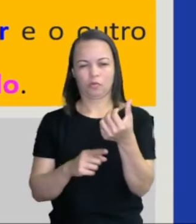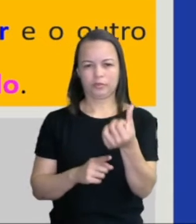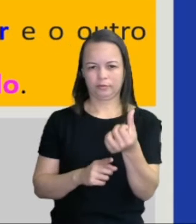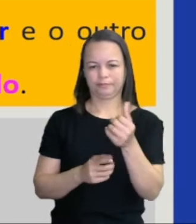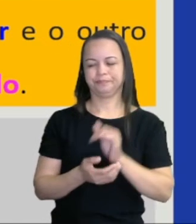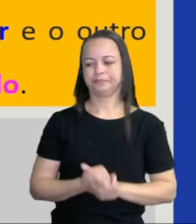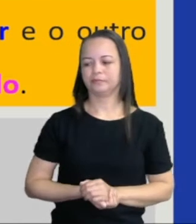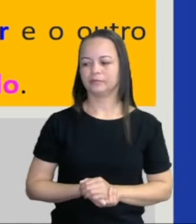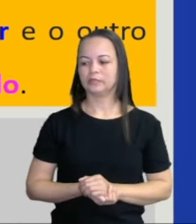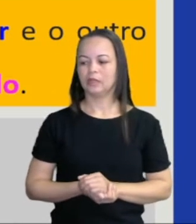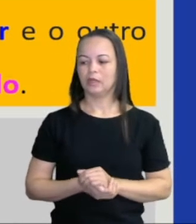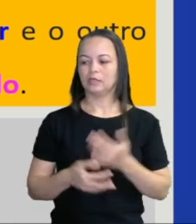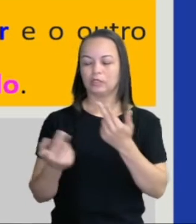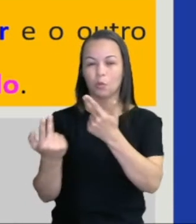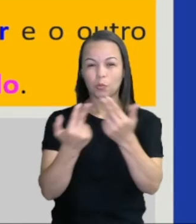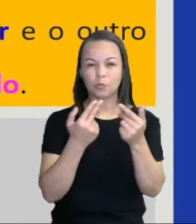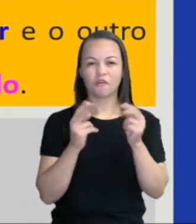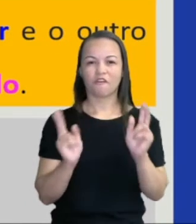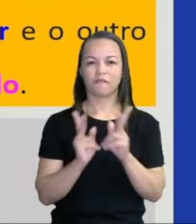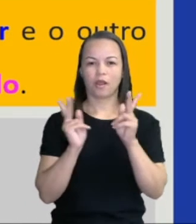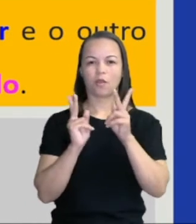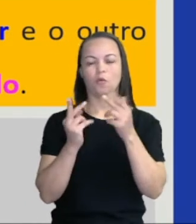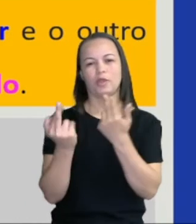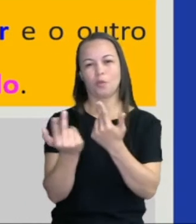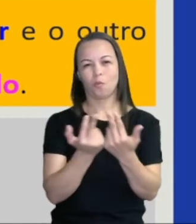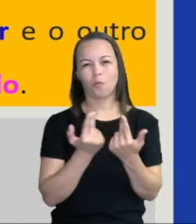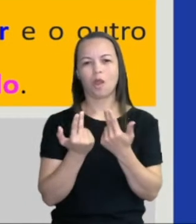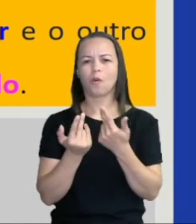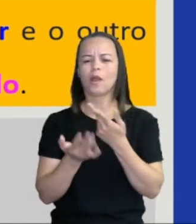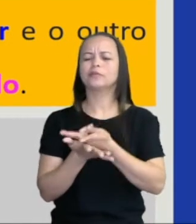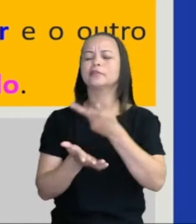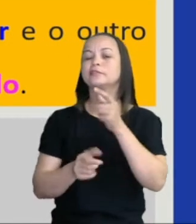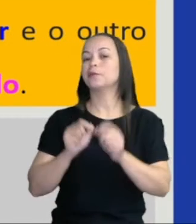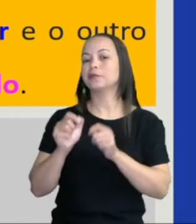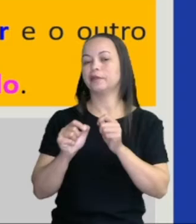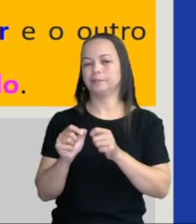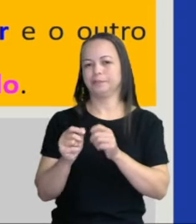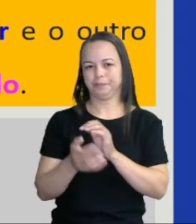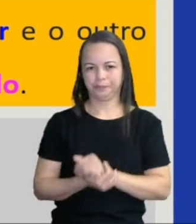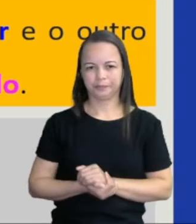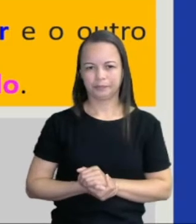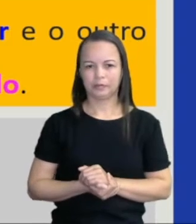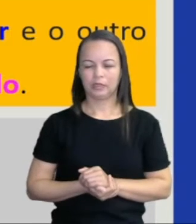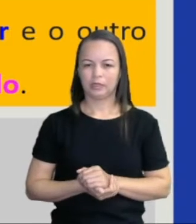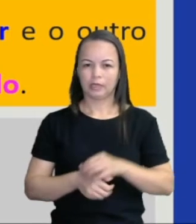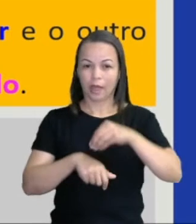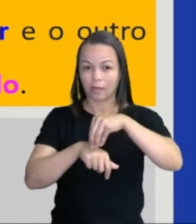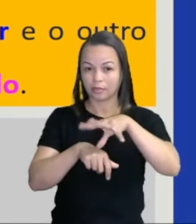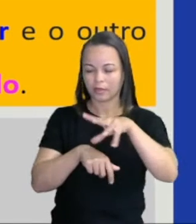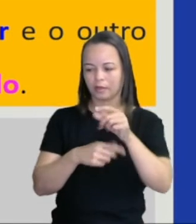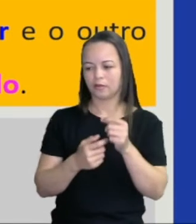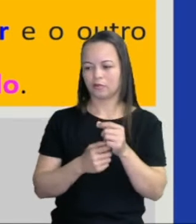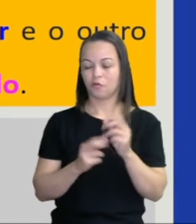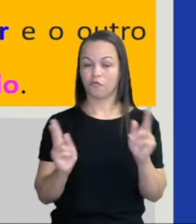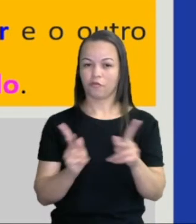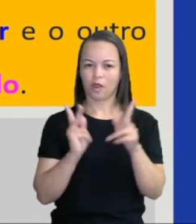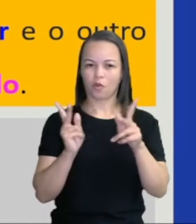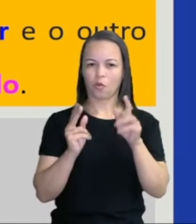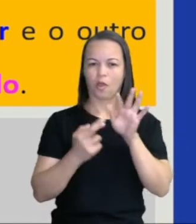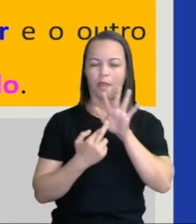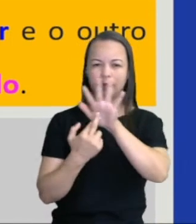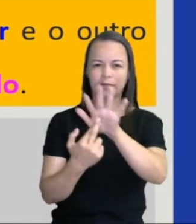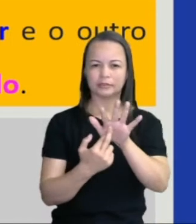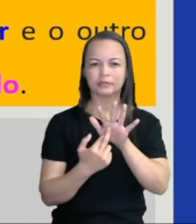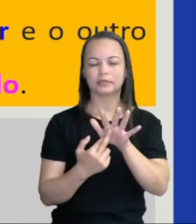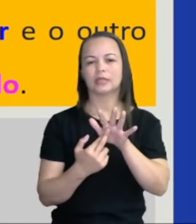multiplicação são iguais. O é que ocorreu? Se liga na dica. Um valor representa o número que